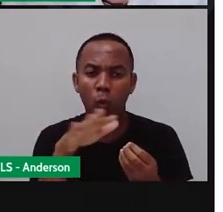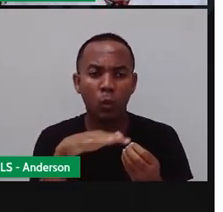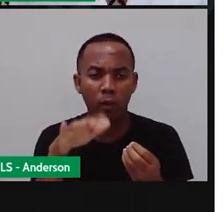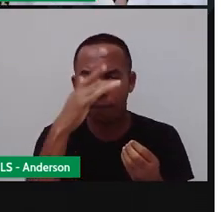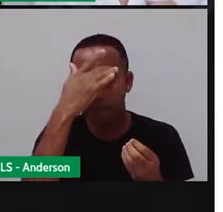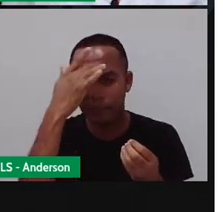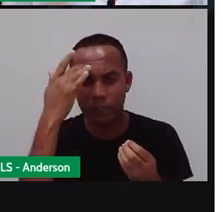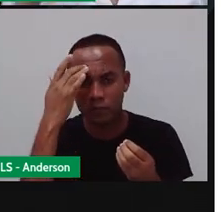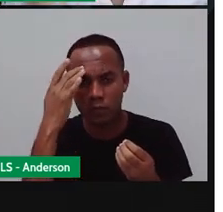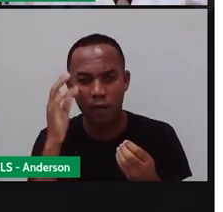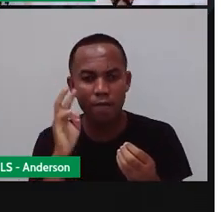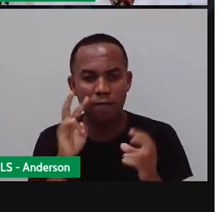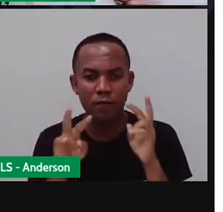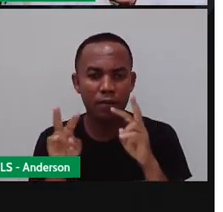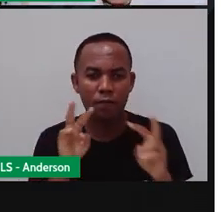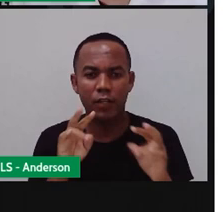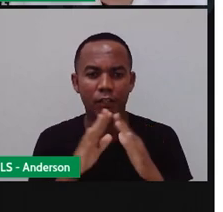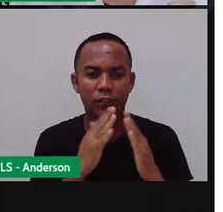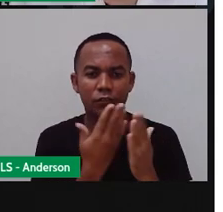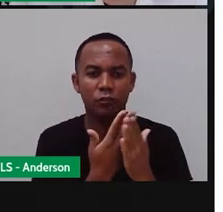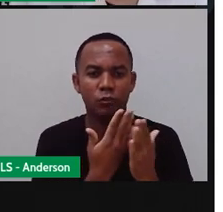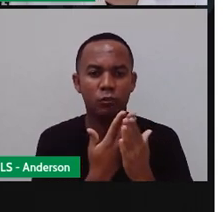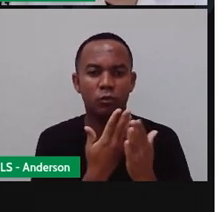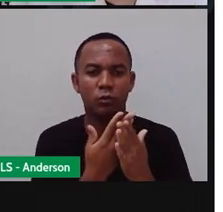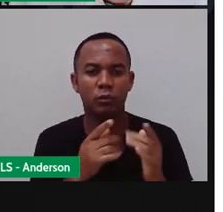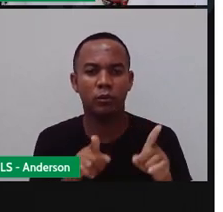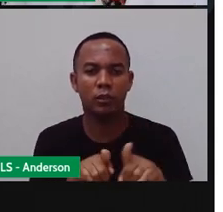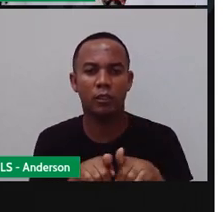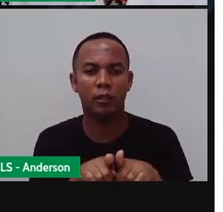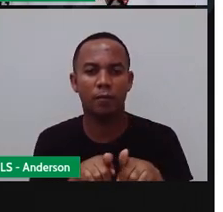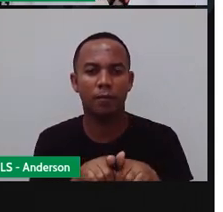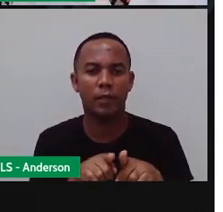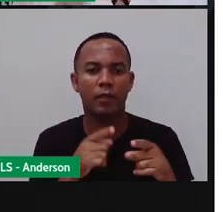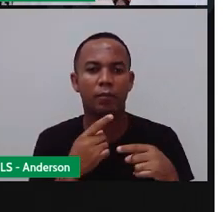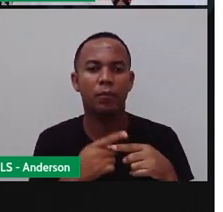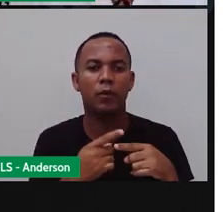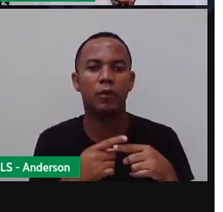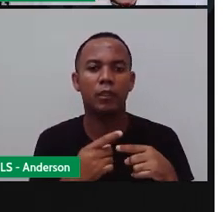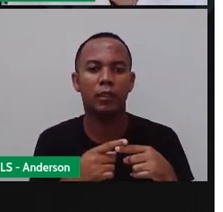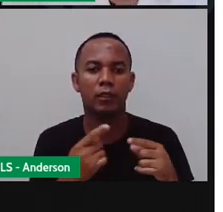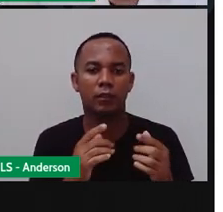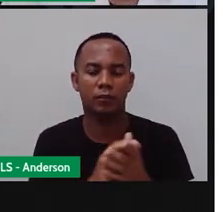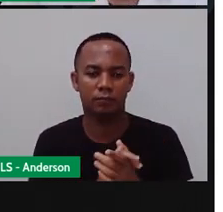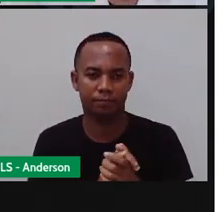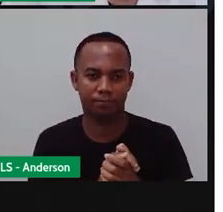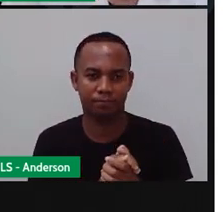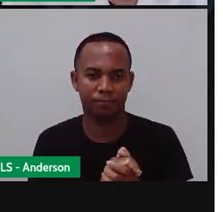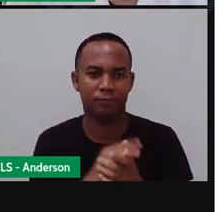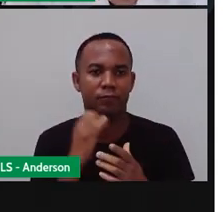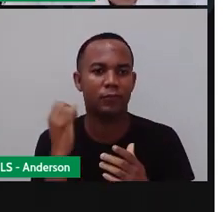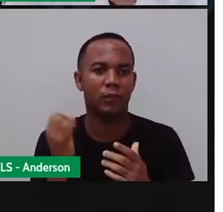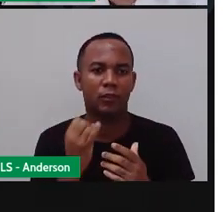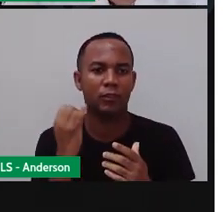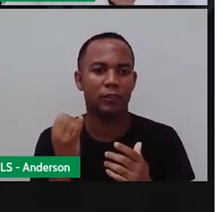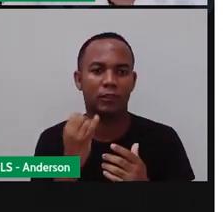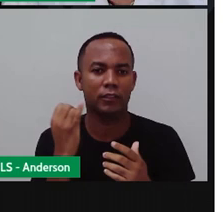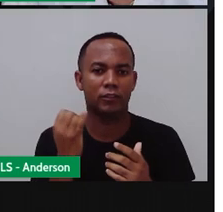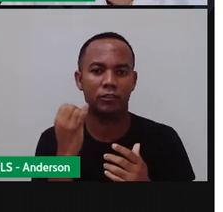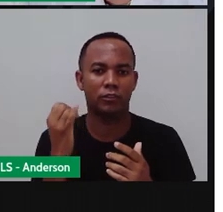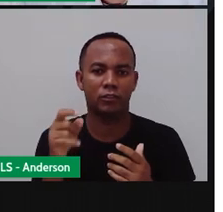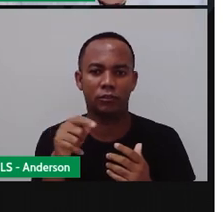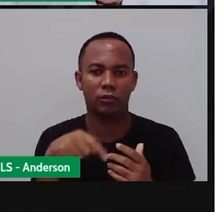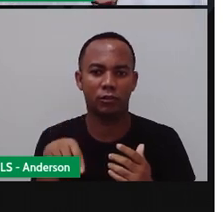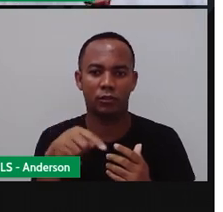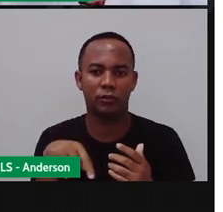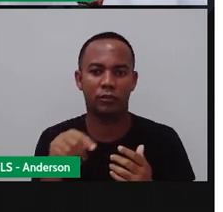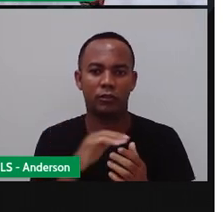engajado, né? Nas aulas, participando, porque isso é muito importante para a gente, tá?